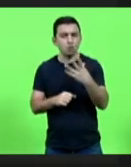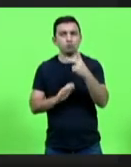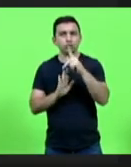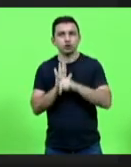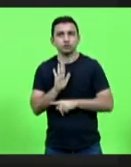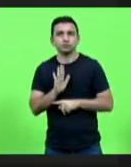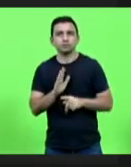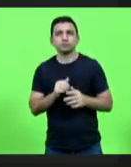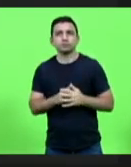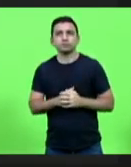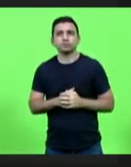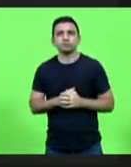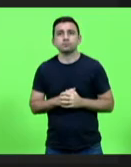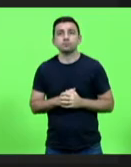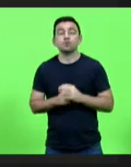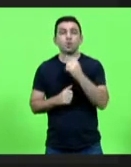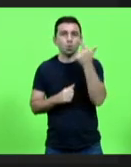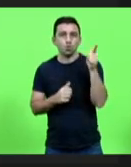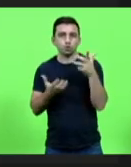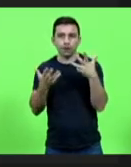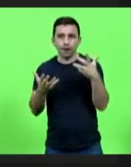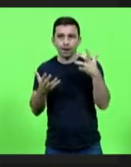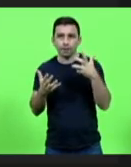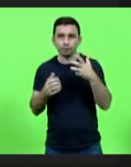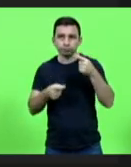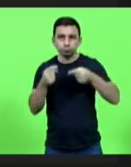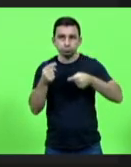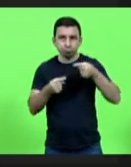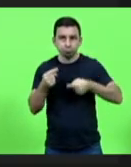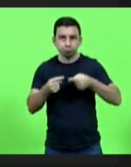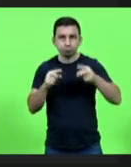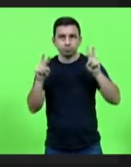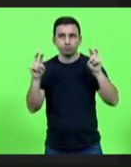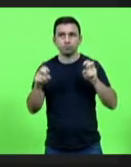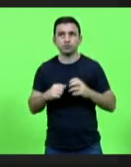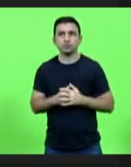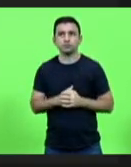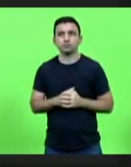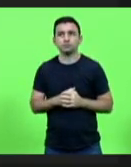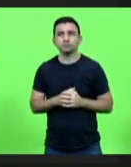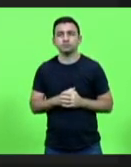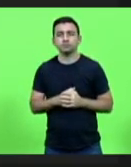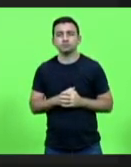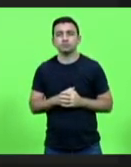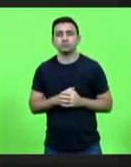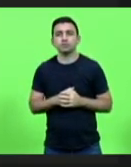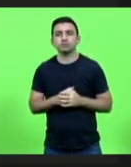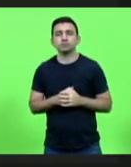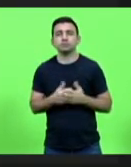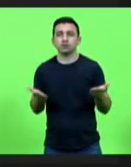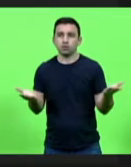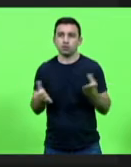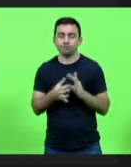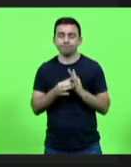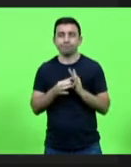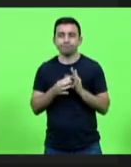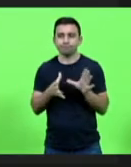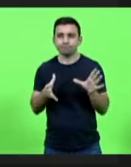gostaria de discutir a matéria? Ok, então. Eu coloco em deliberação.